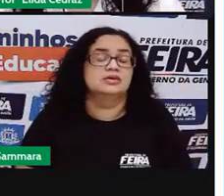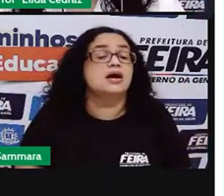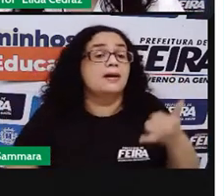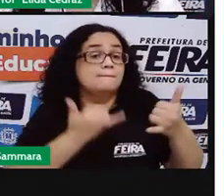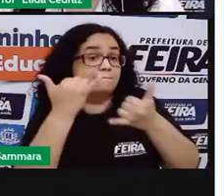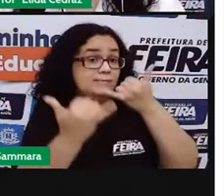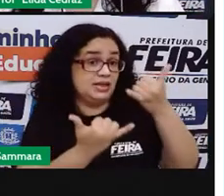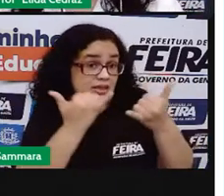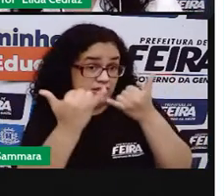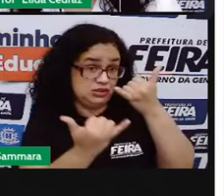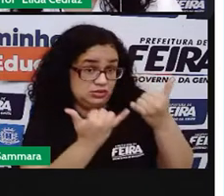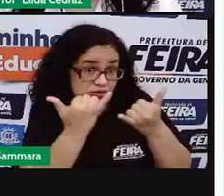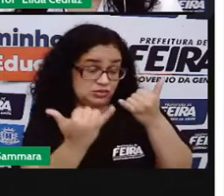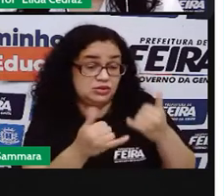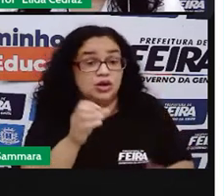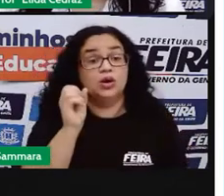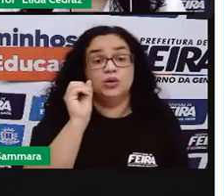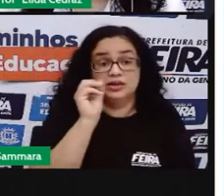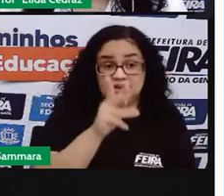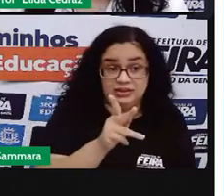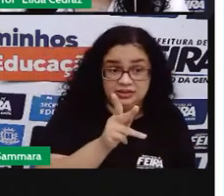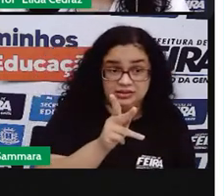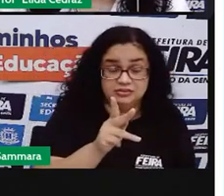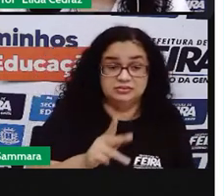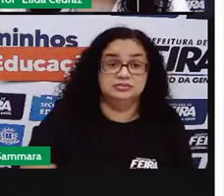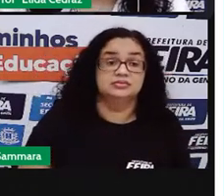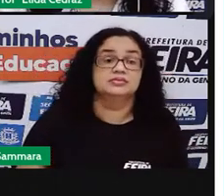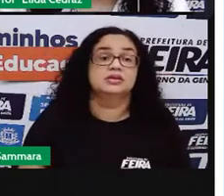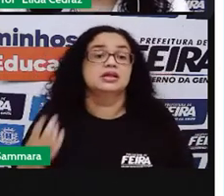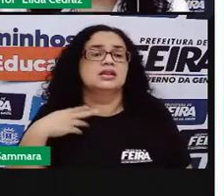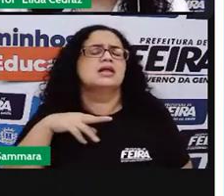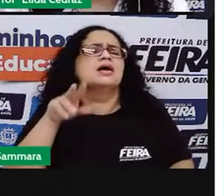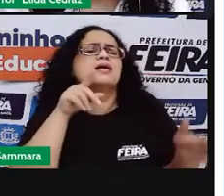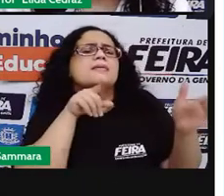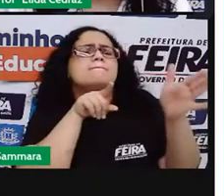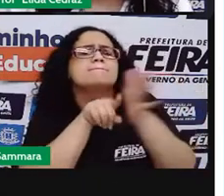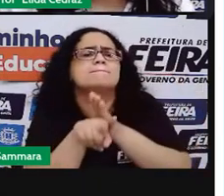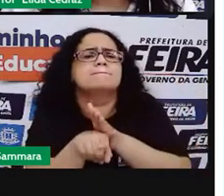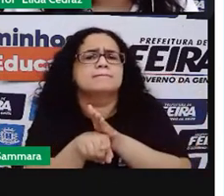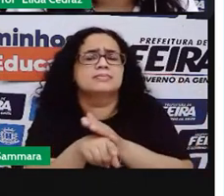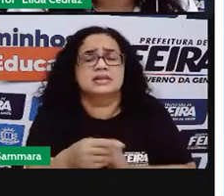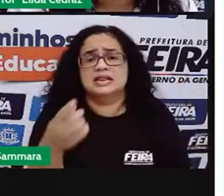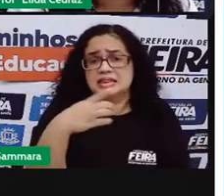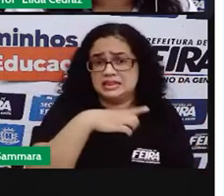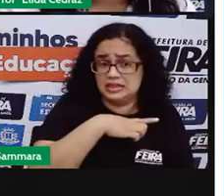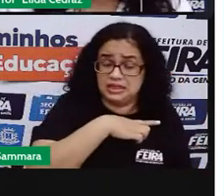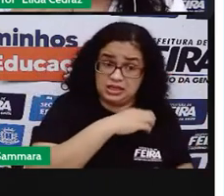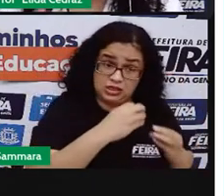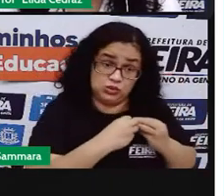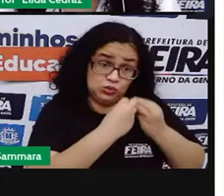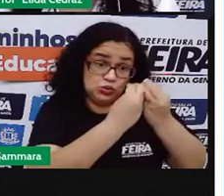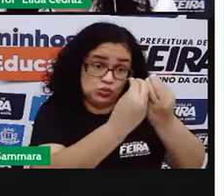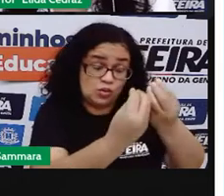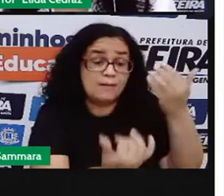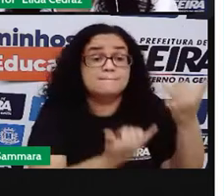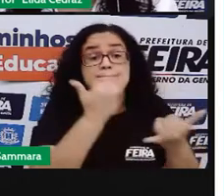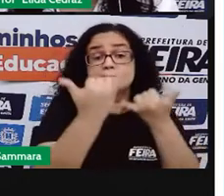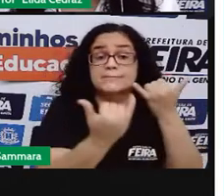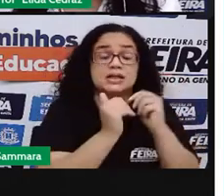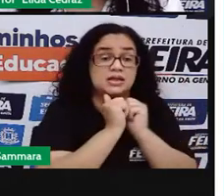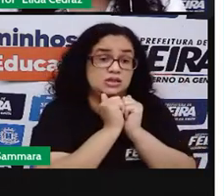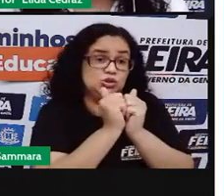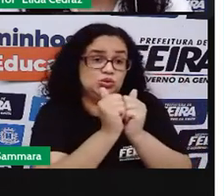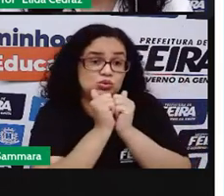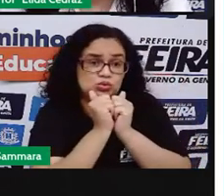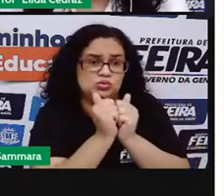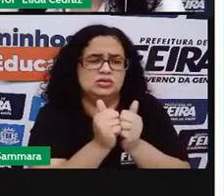Brinquedos. Cheque. Aí fala bem assim. Quem doa, brinca junto.